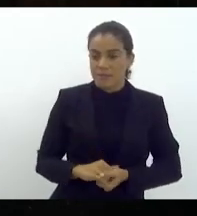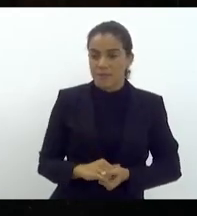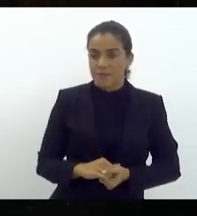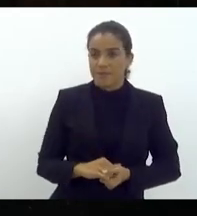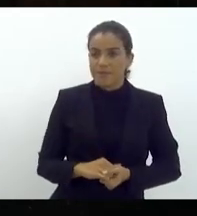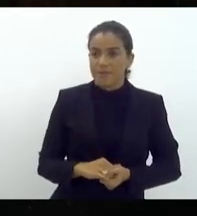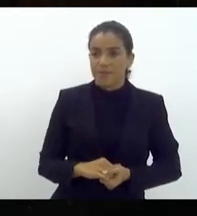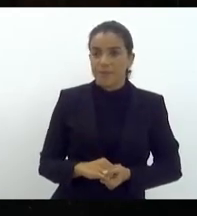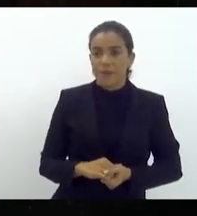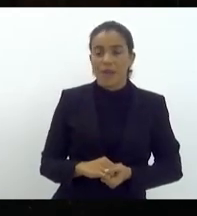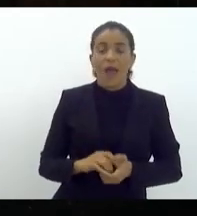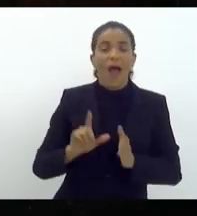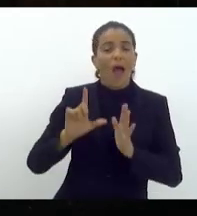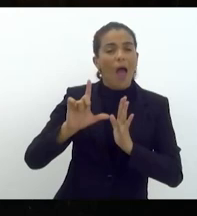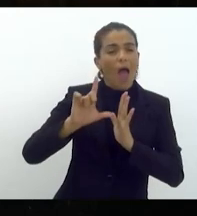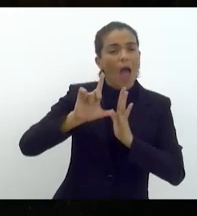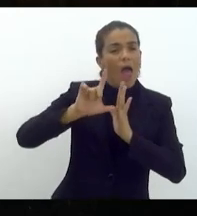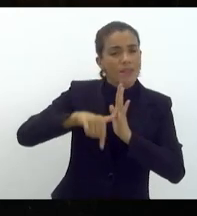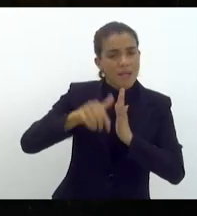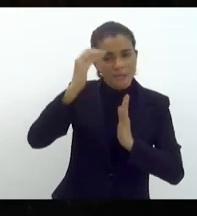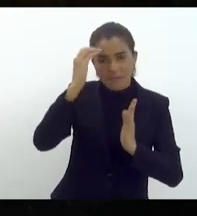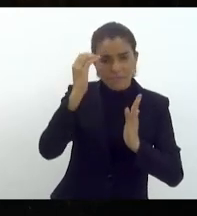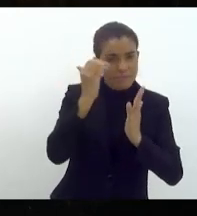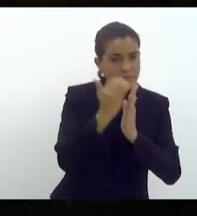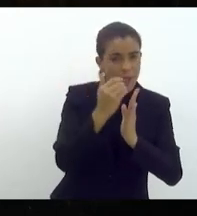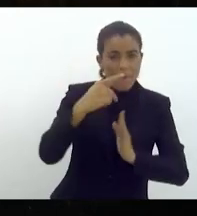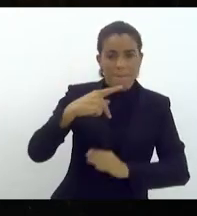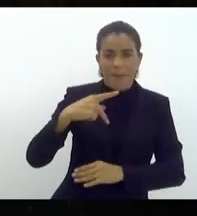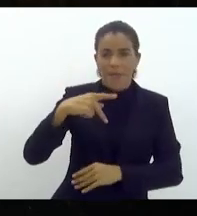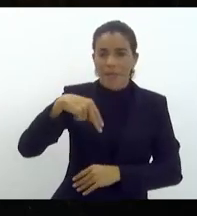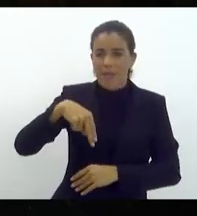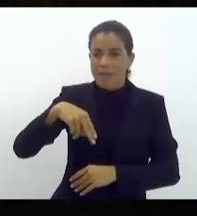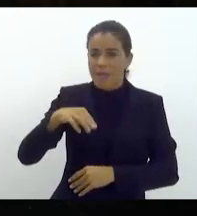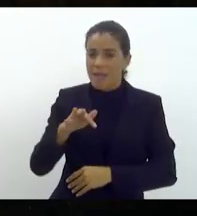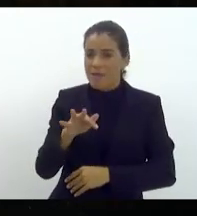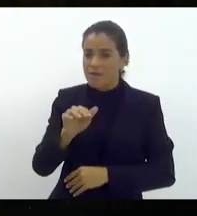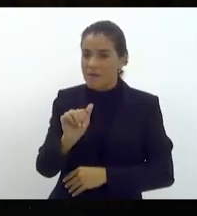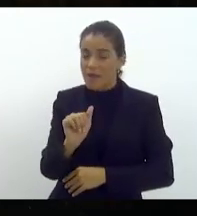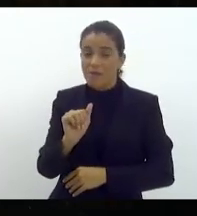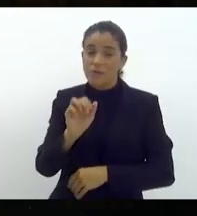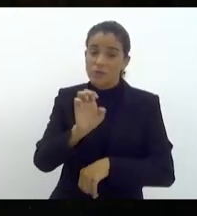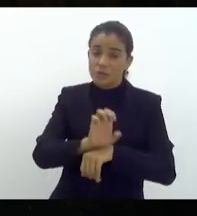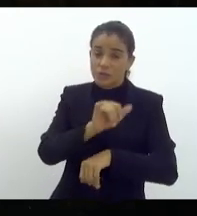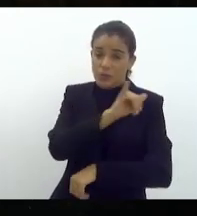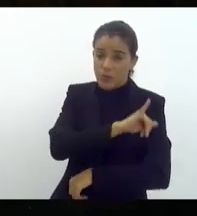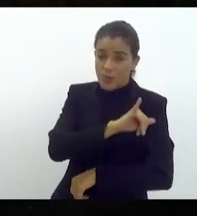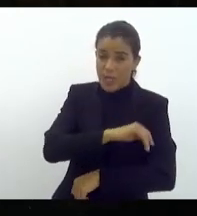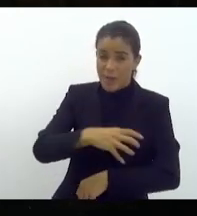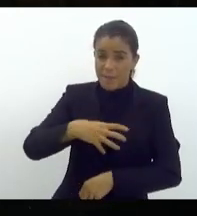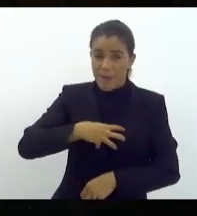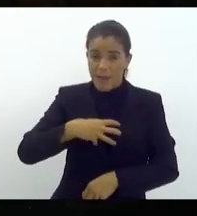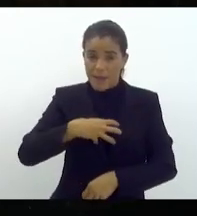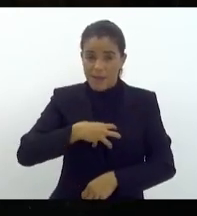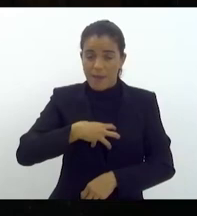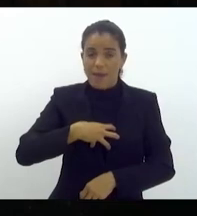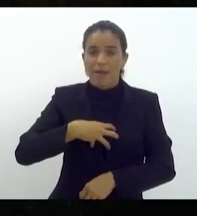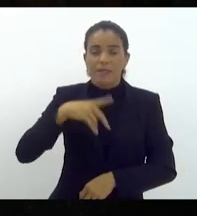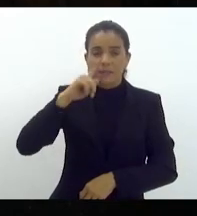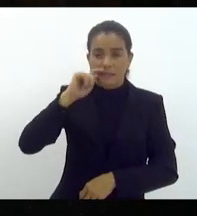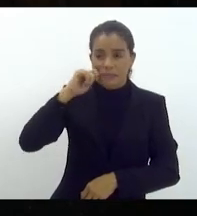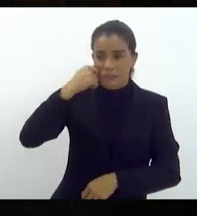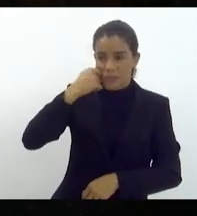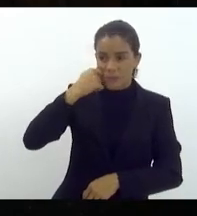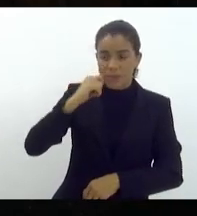seguem atrasados do cumprimento do PEPNFA os estados do Rio de Janeiro, Bahia e Sergipe.